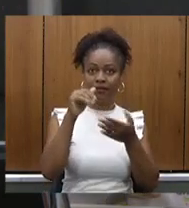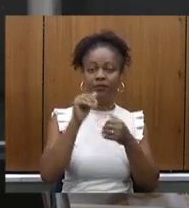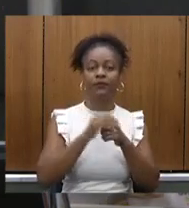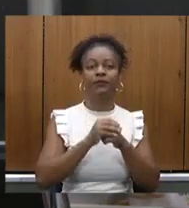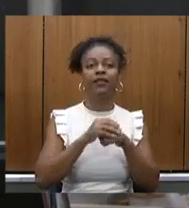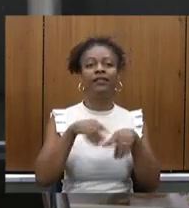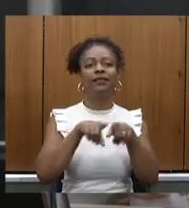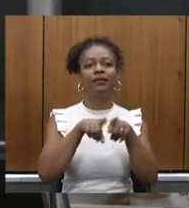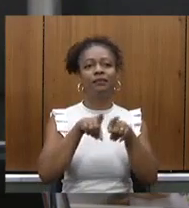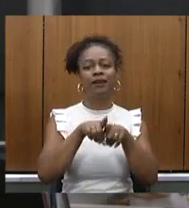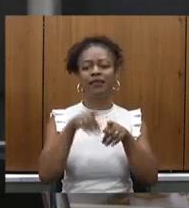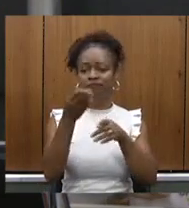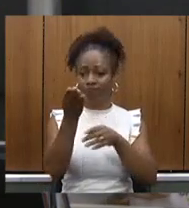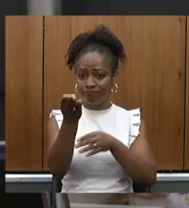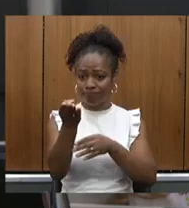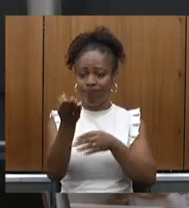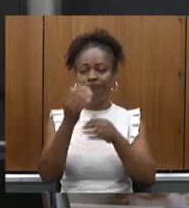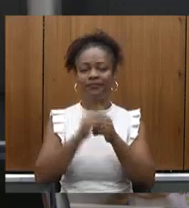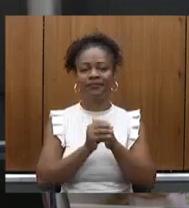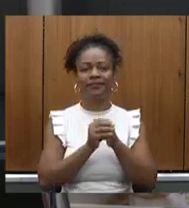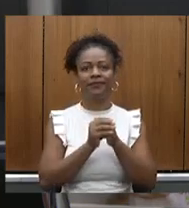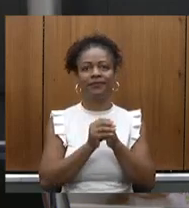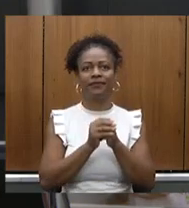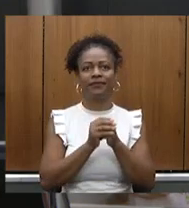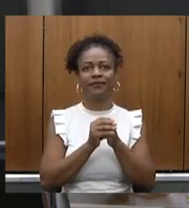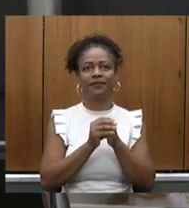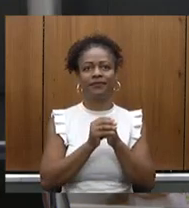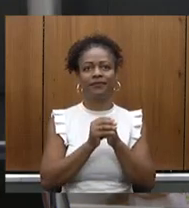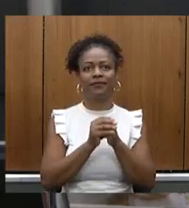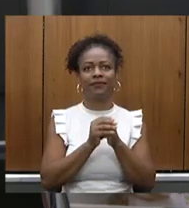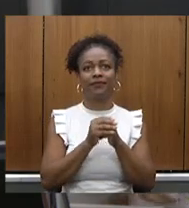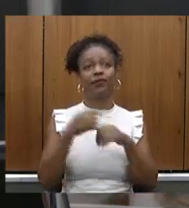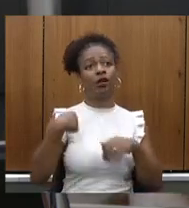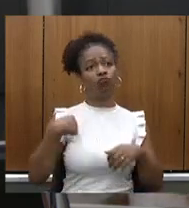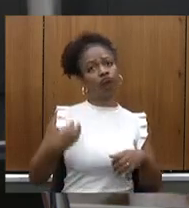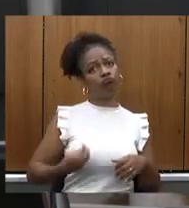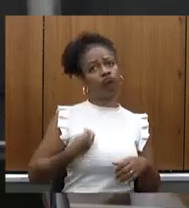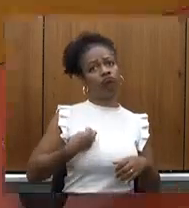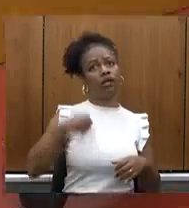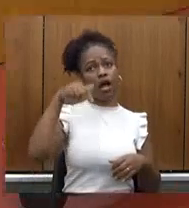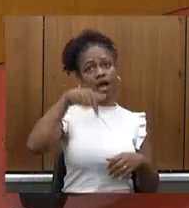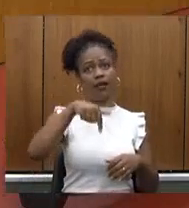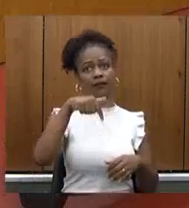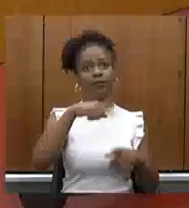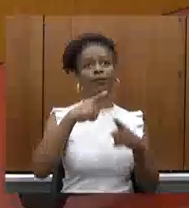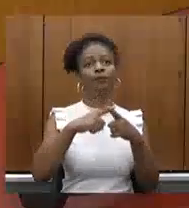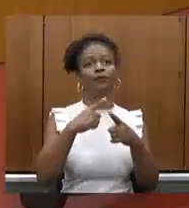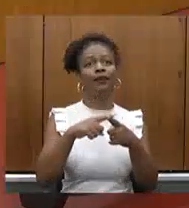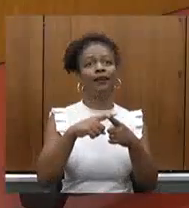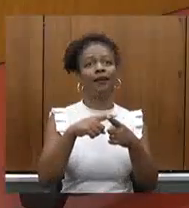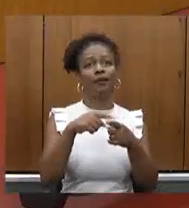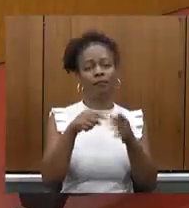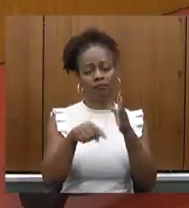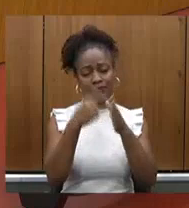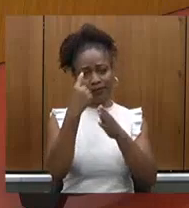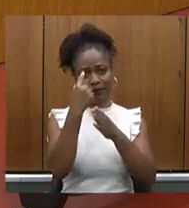vossa excelência secretária fiz muita questão de estar aqui em primeiro lugar para agradecer vossa excelência